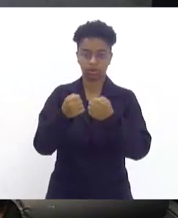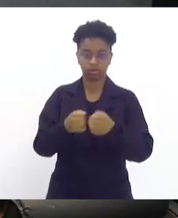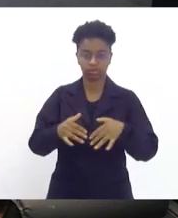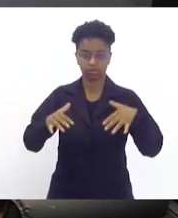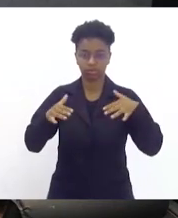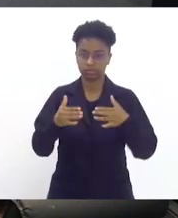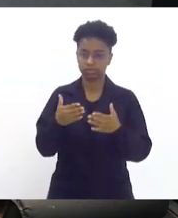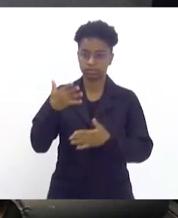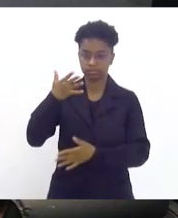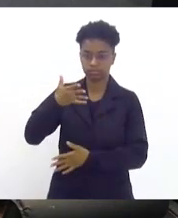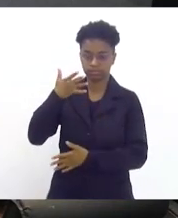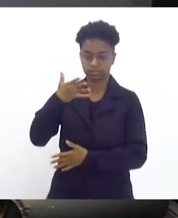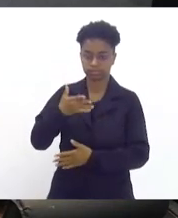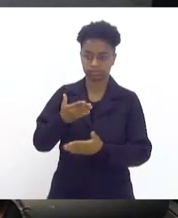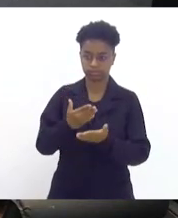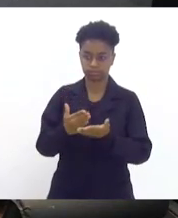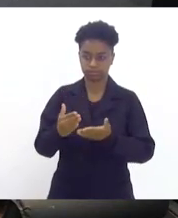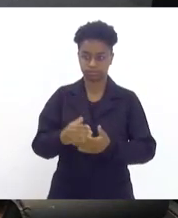inicial.